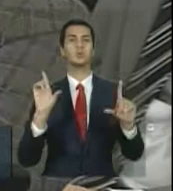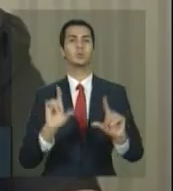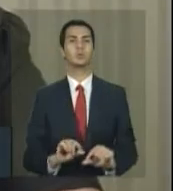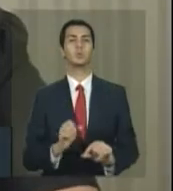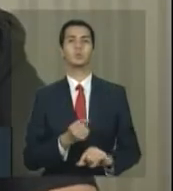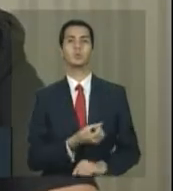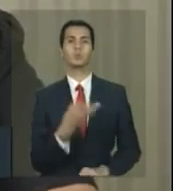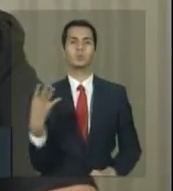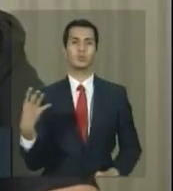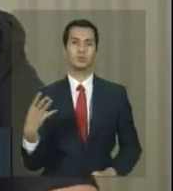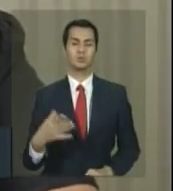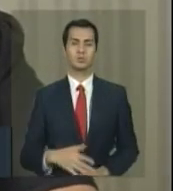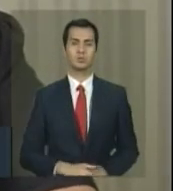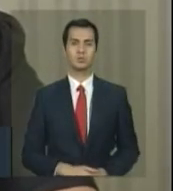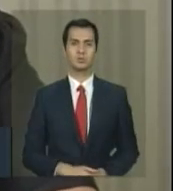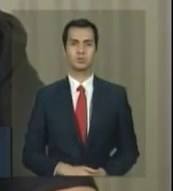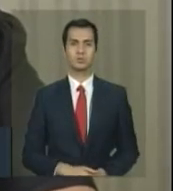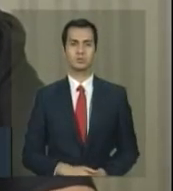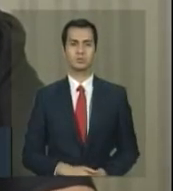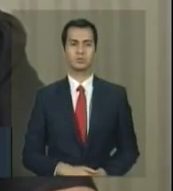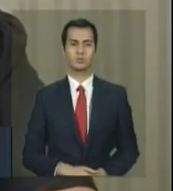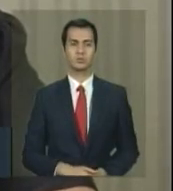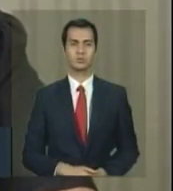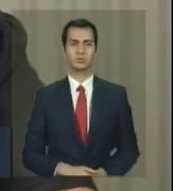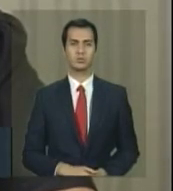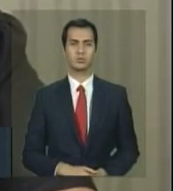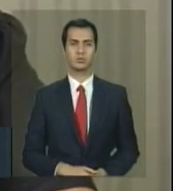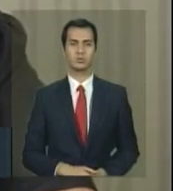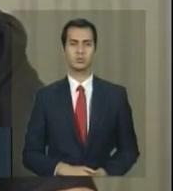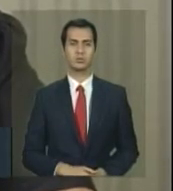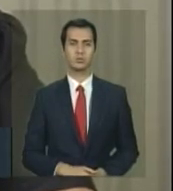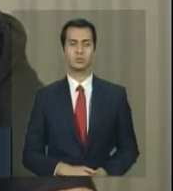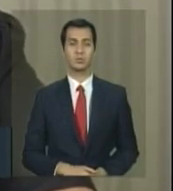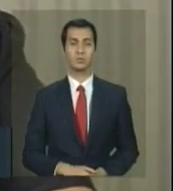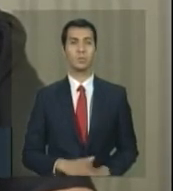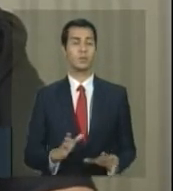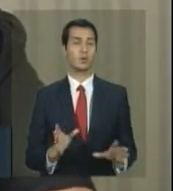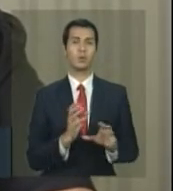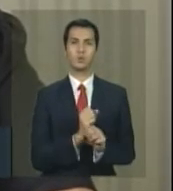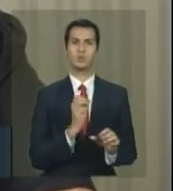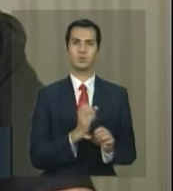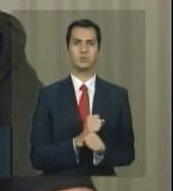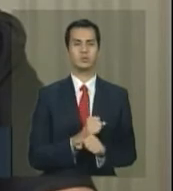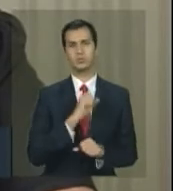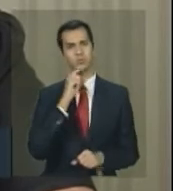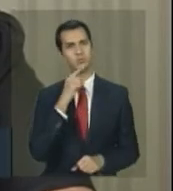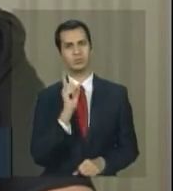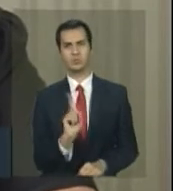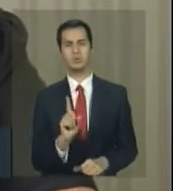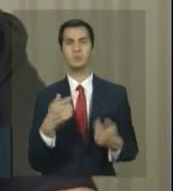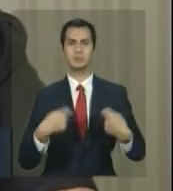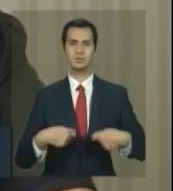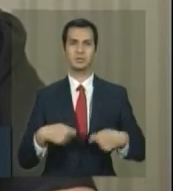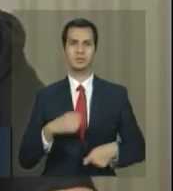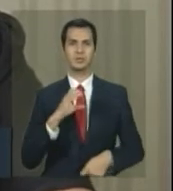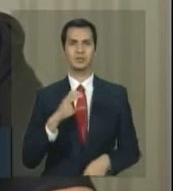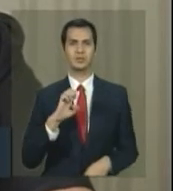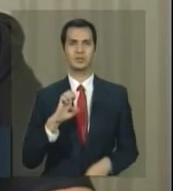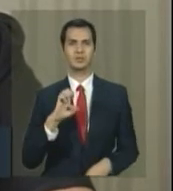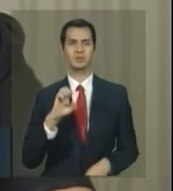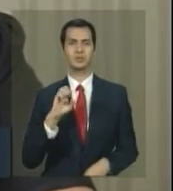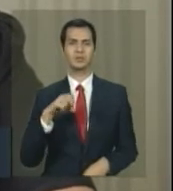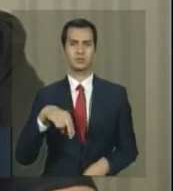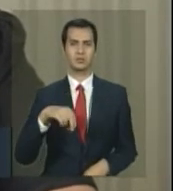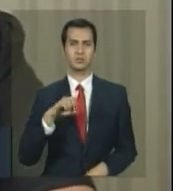A gente só tem como fazer essa conta tendo ou uma PNAD ou um censo. Você não tem como ter essa